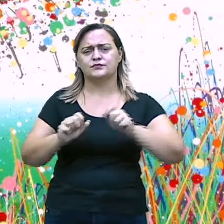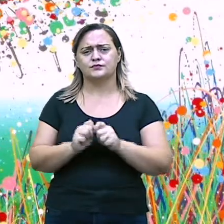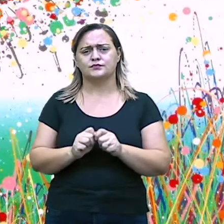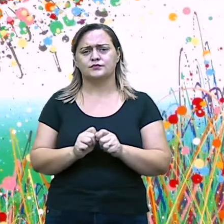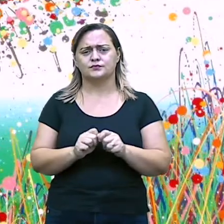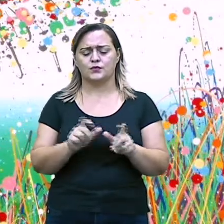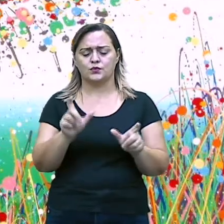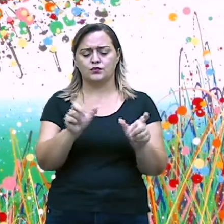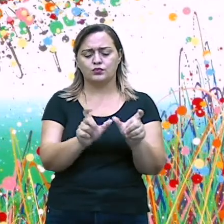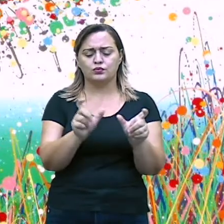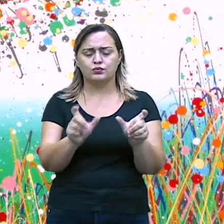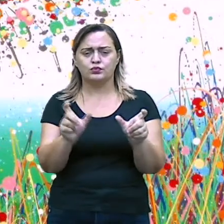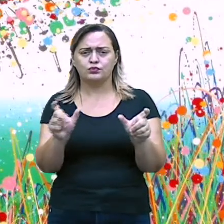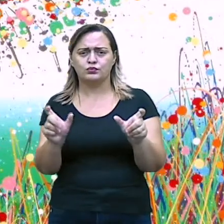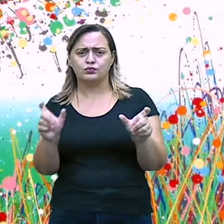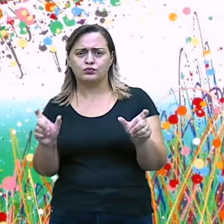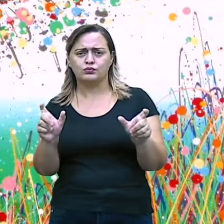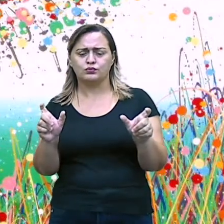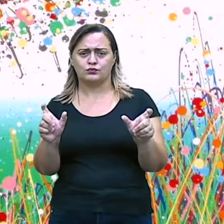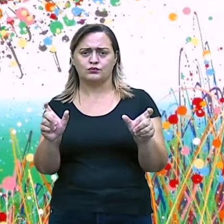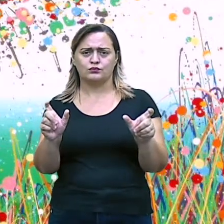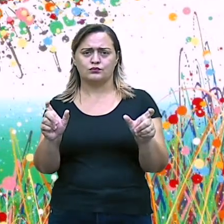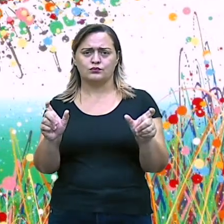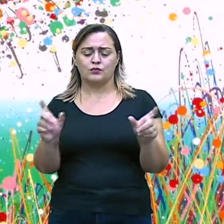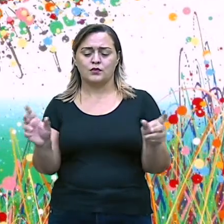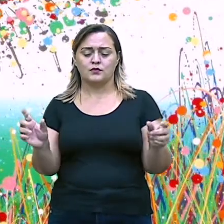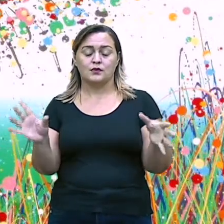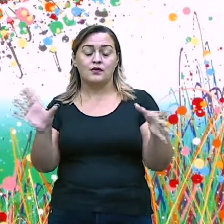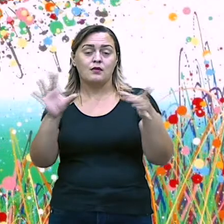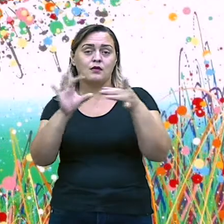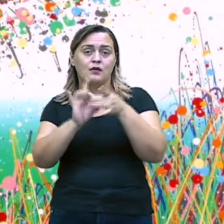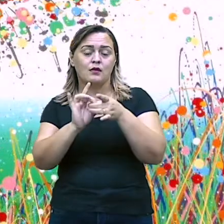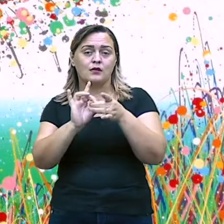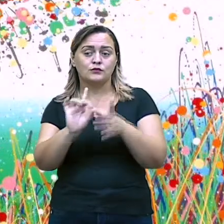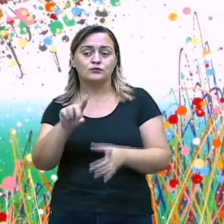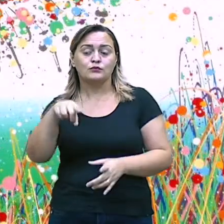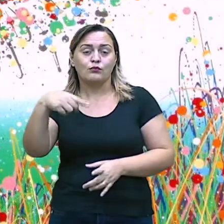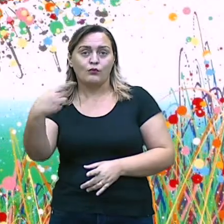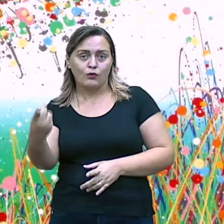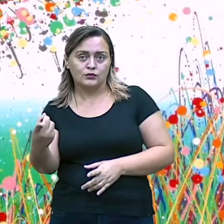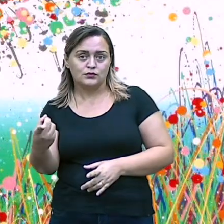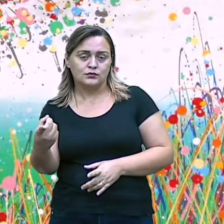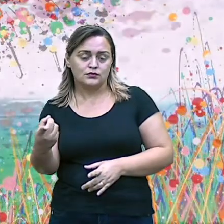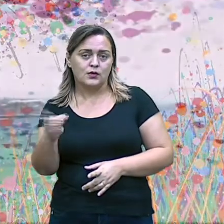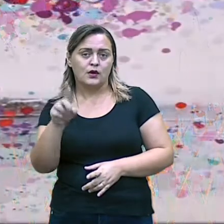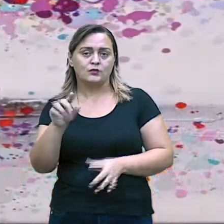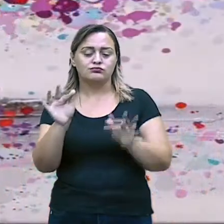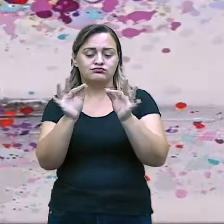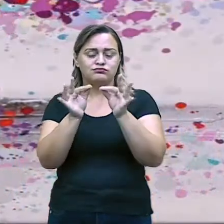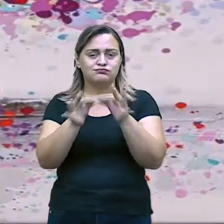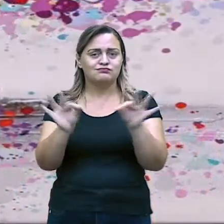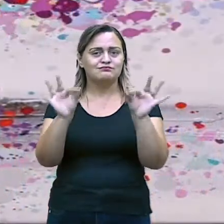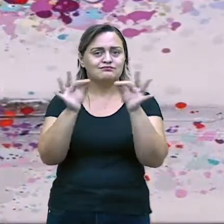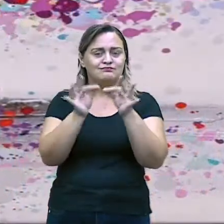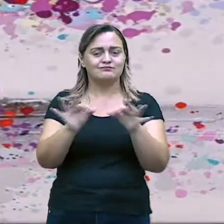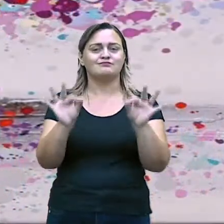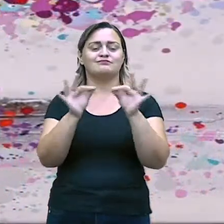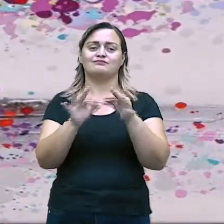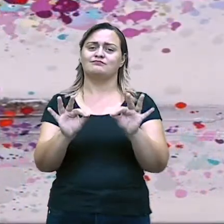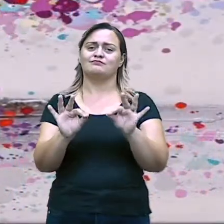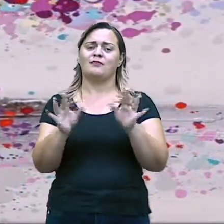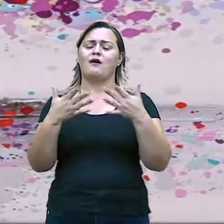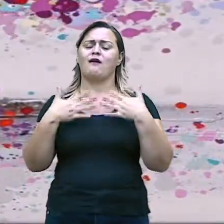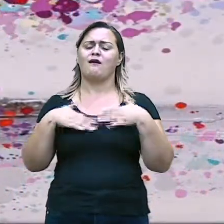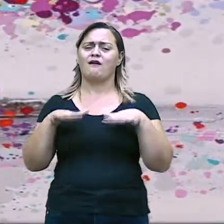relacionada com outras dentro da oração é chamada de sintática. Calma, nós vamos explorar muito esses